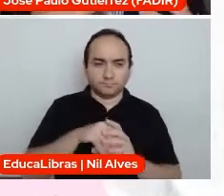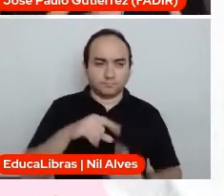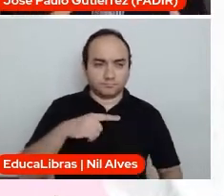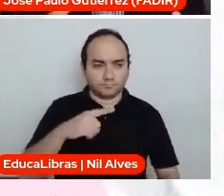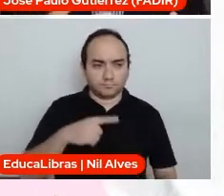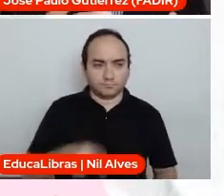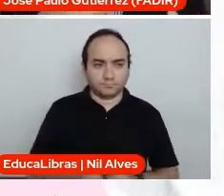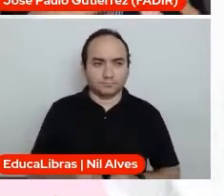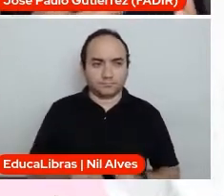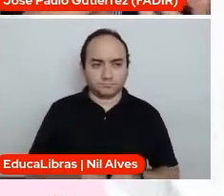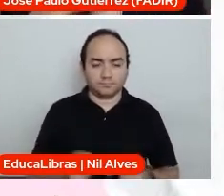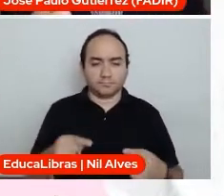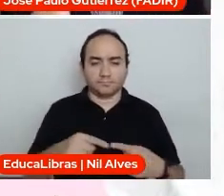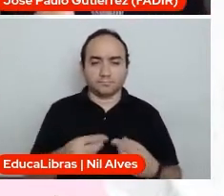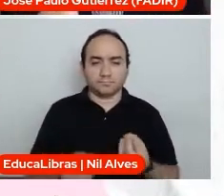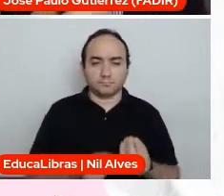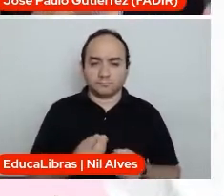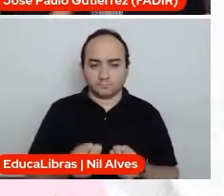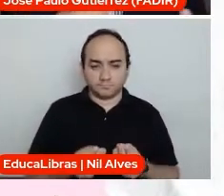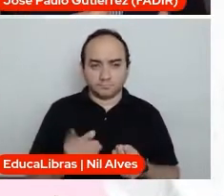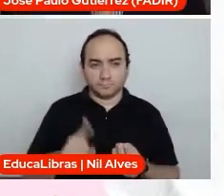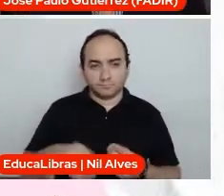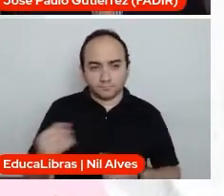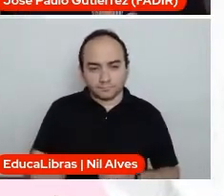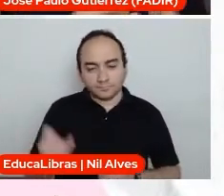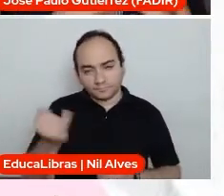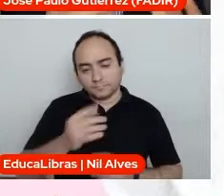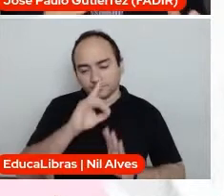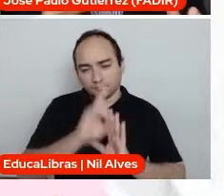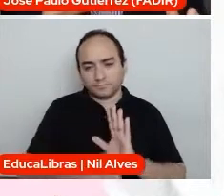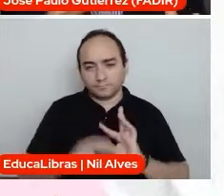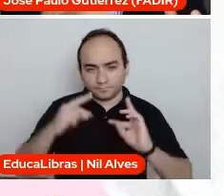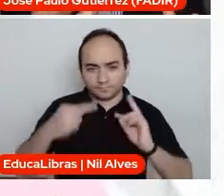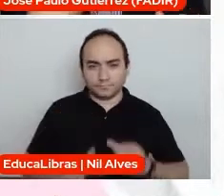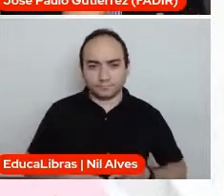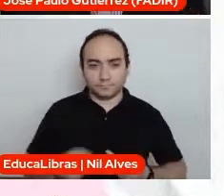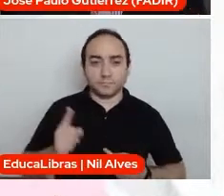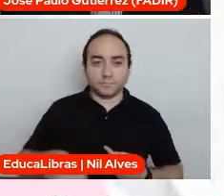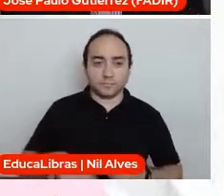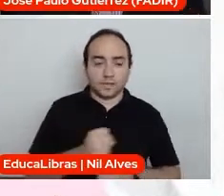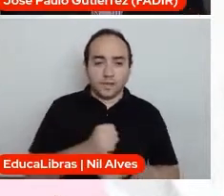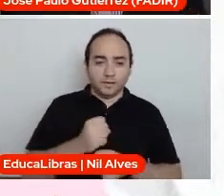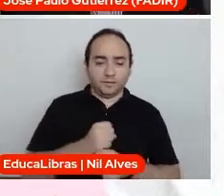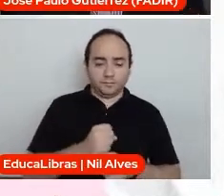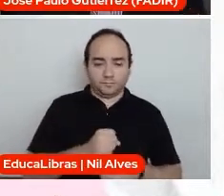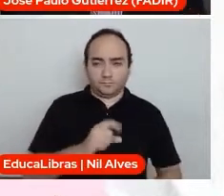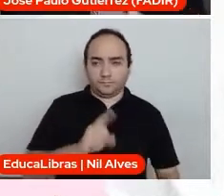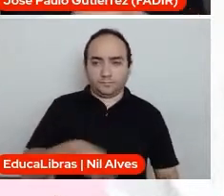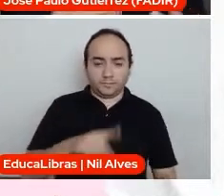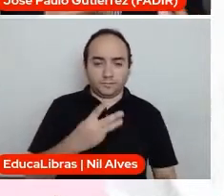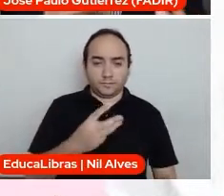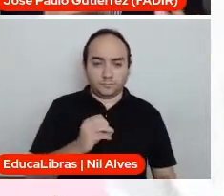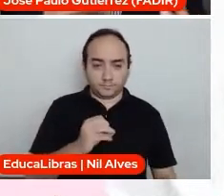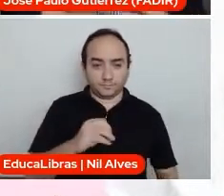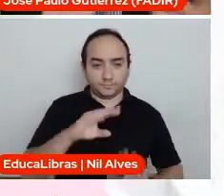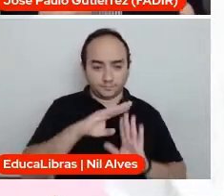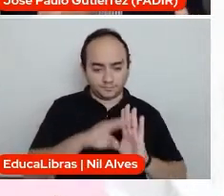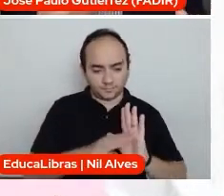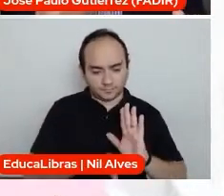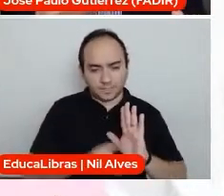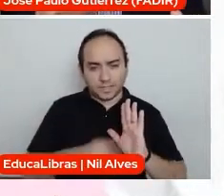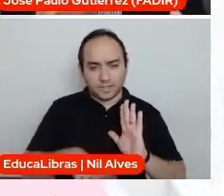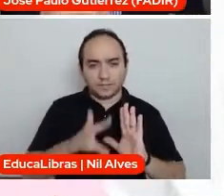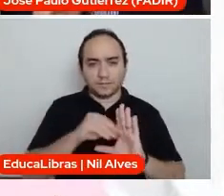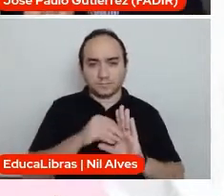realmente para se celebra o quê? A importância desses direitos, desses 30 direitos contidos aí na declaração. Então, isso realmente é um